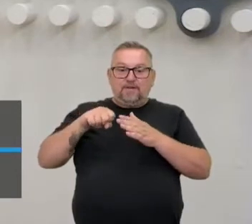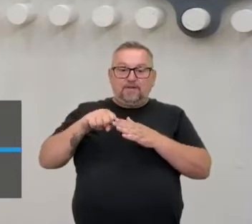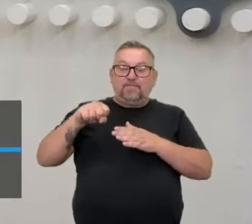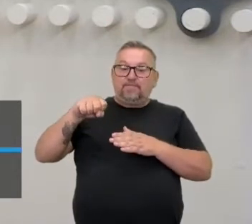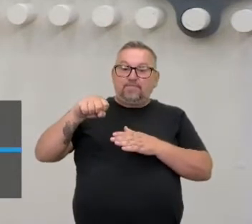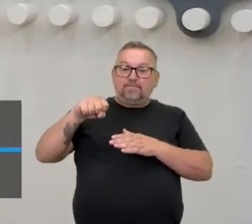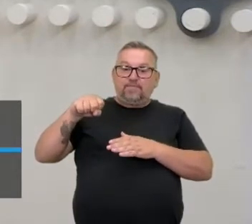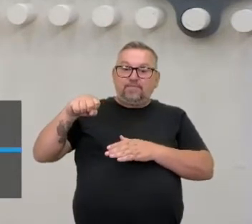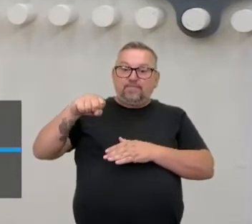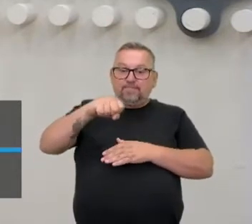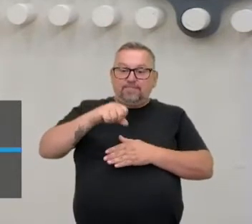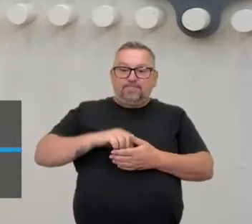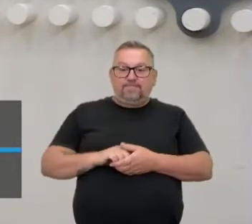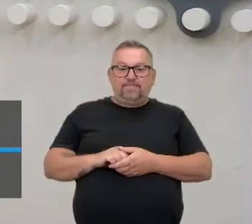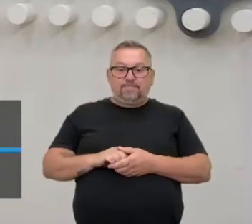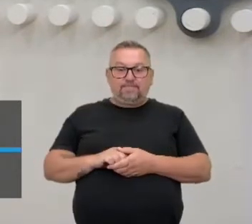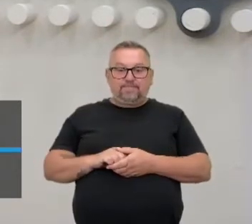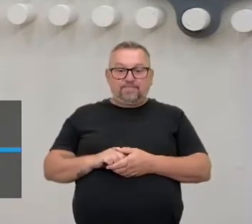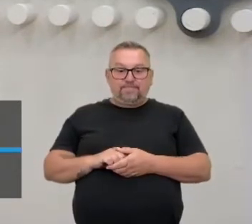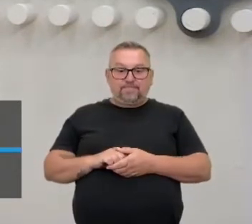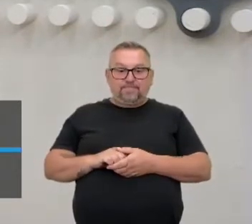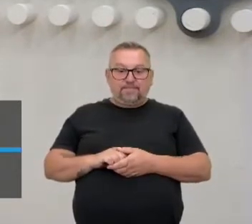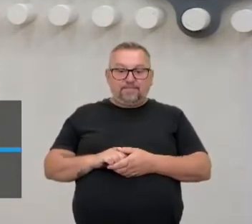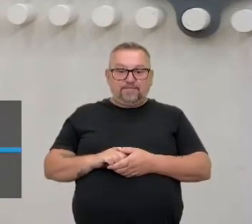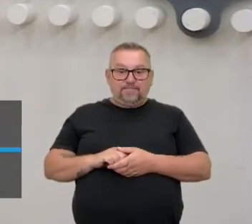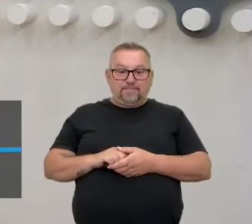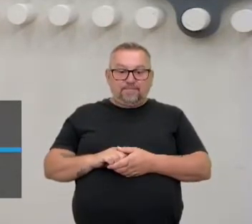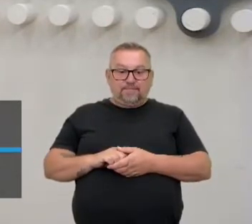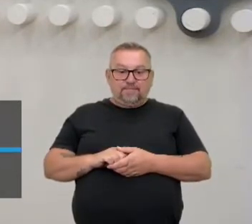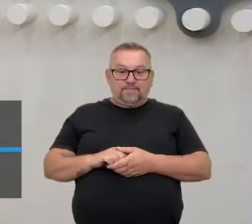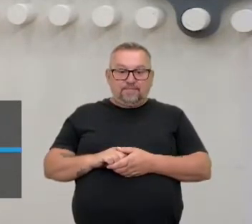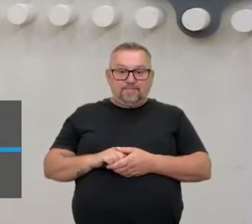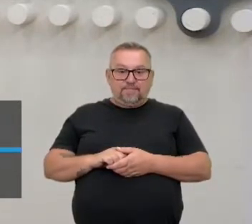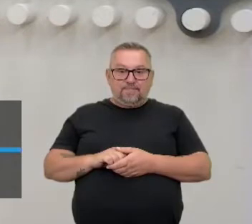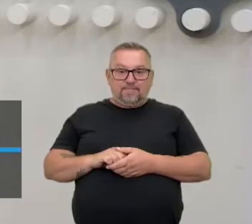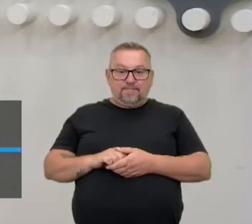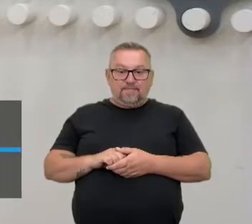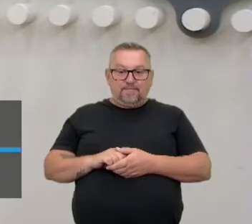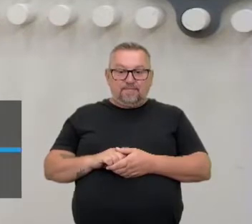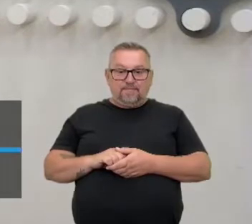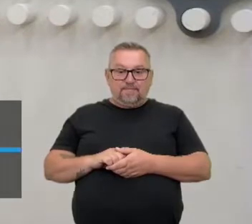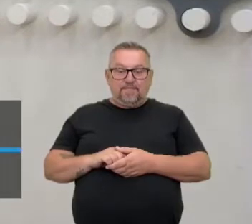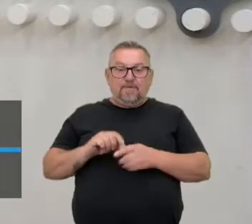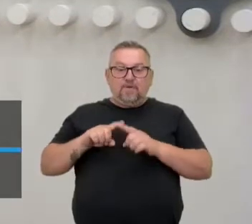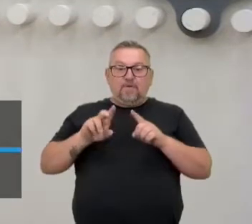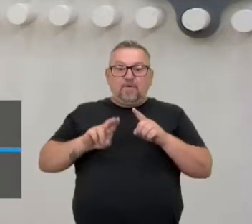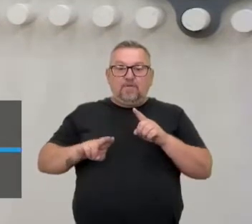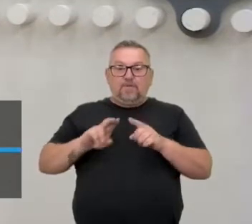com a mão inclinada. Tá. Então, o soco, a gente usa só o quadril.